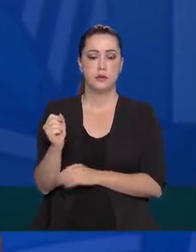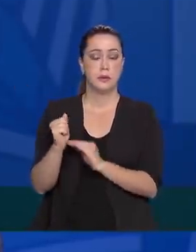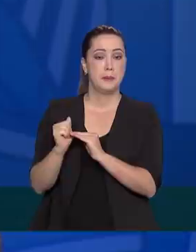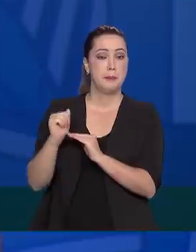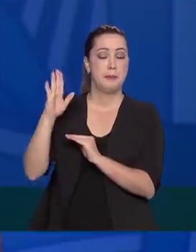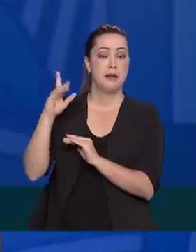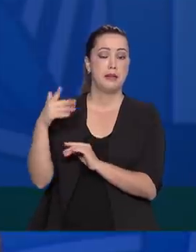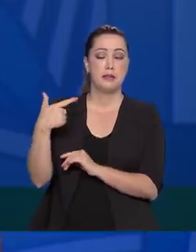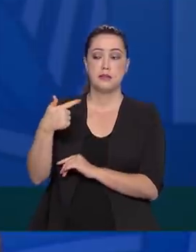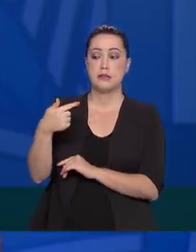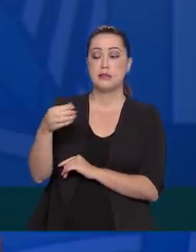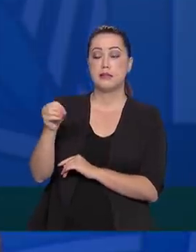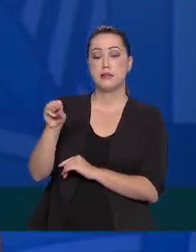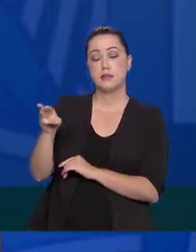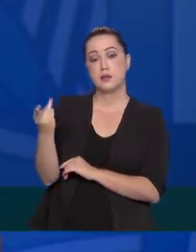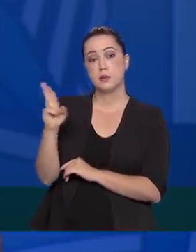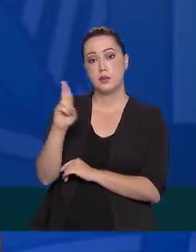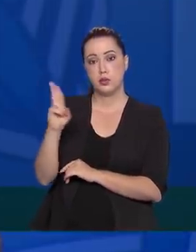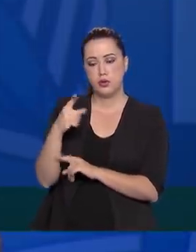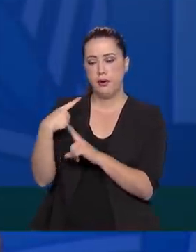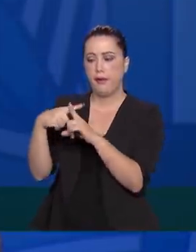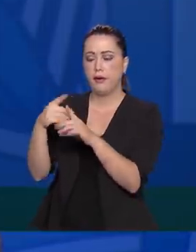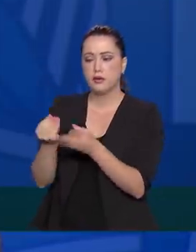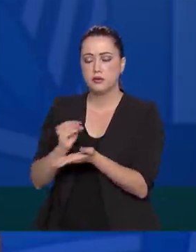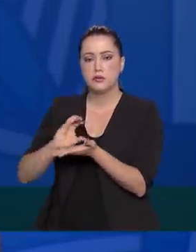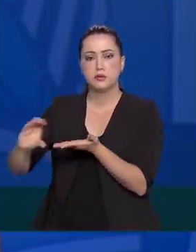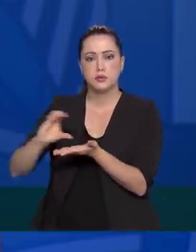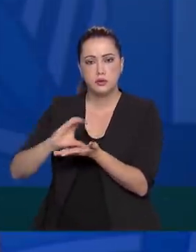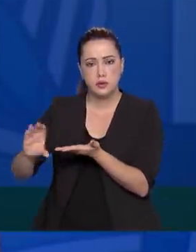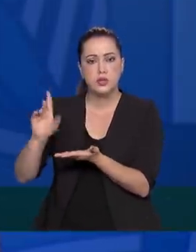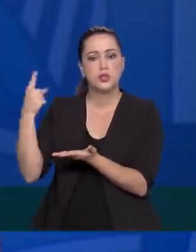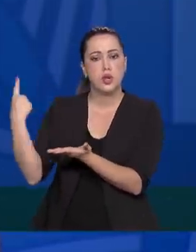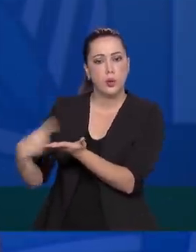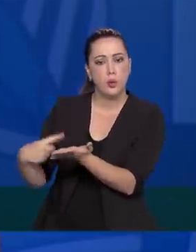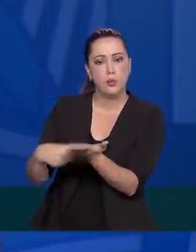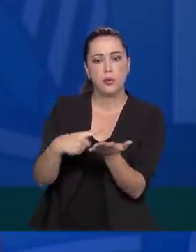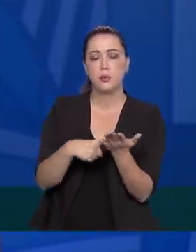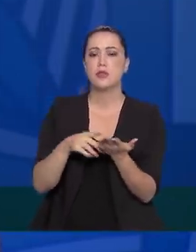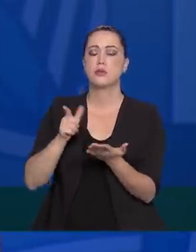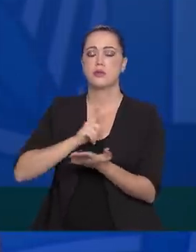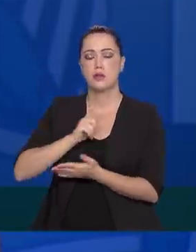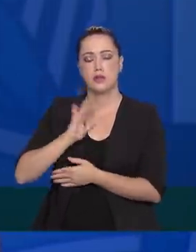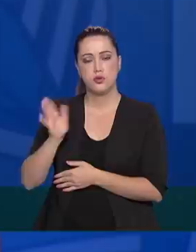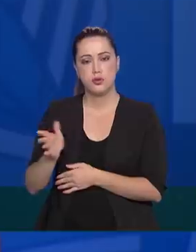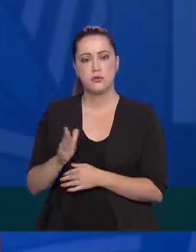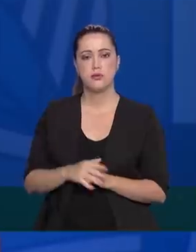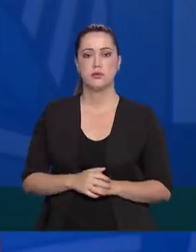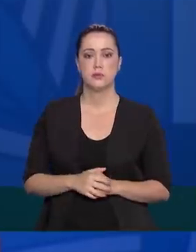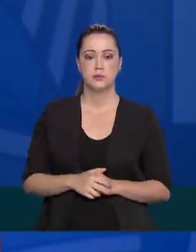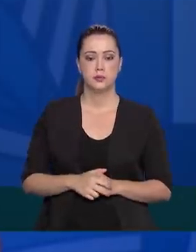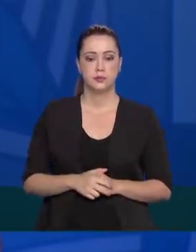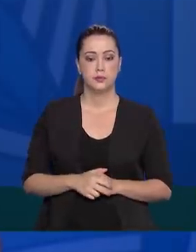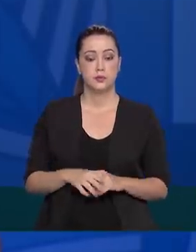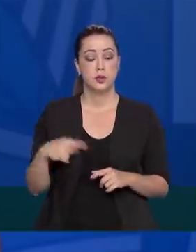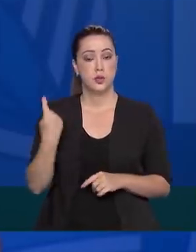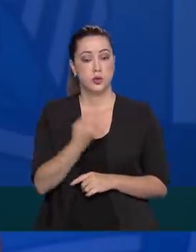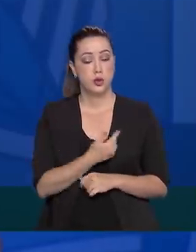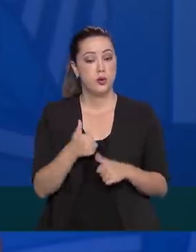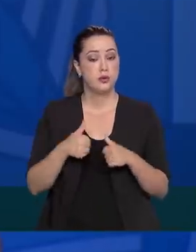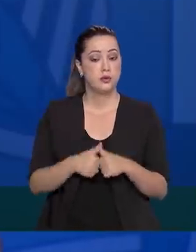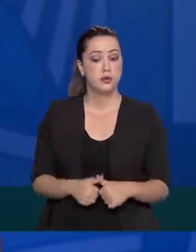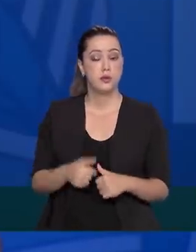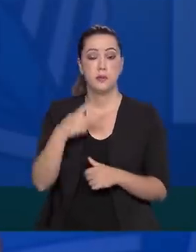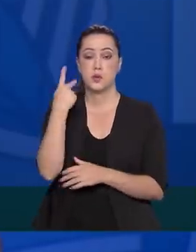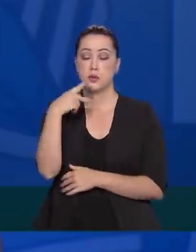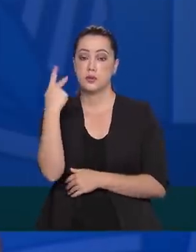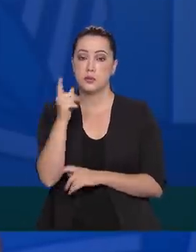mais 700 milhões que nós estamos já compromissados com eles, e estamos fazendo uma